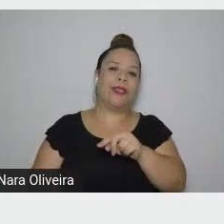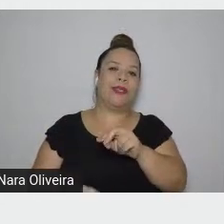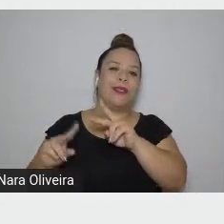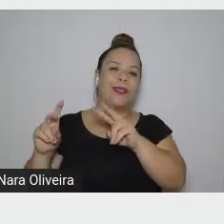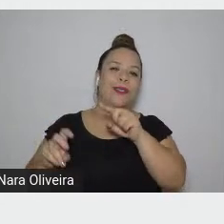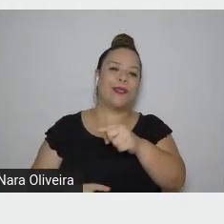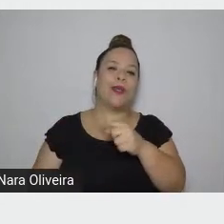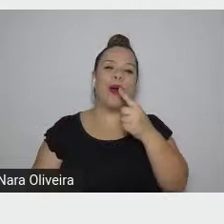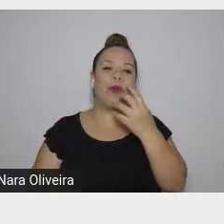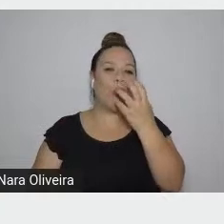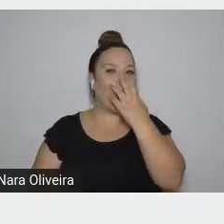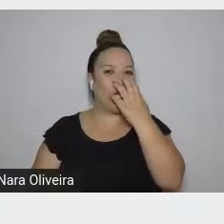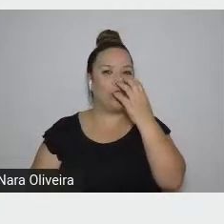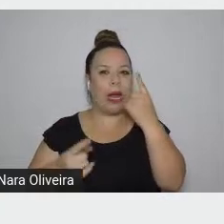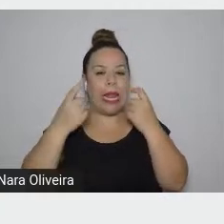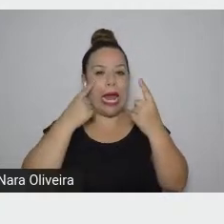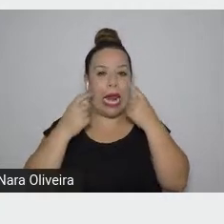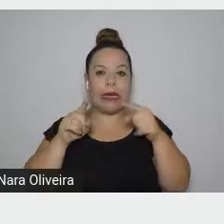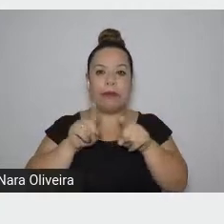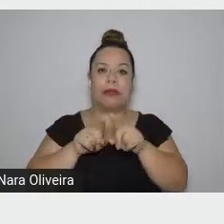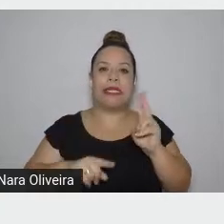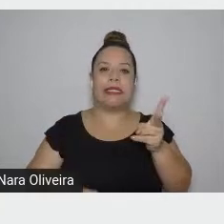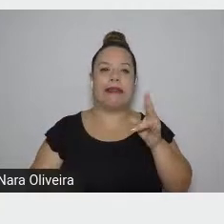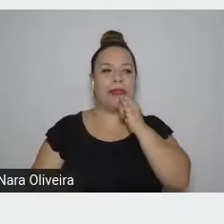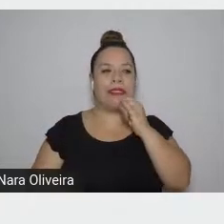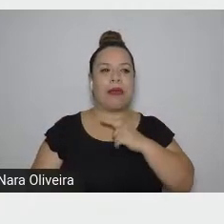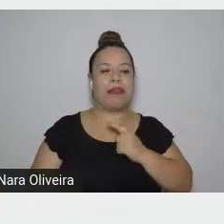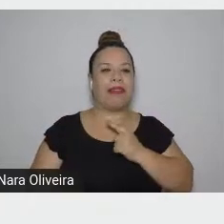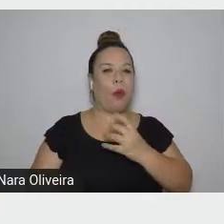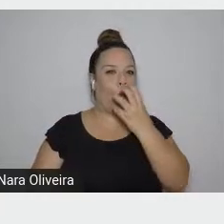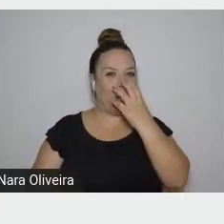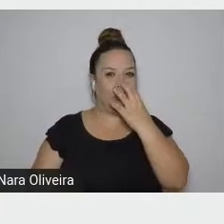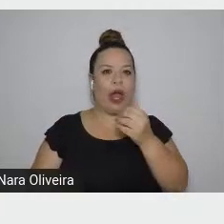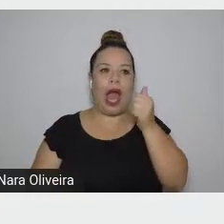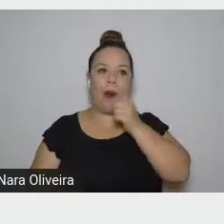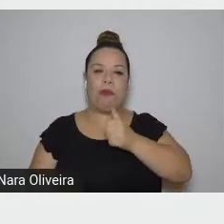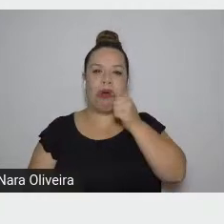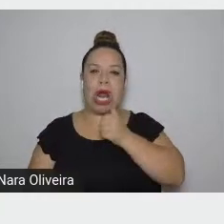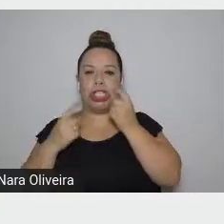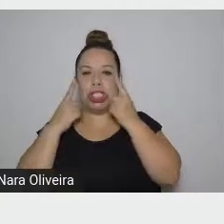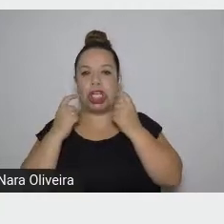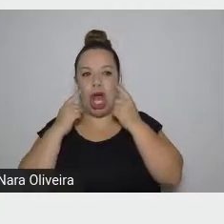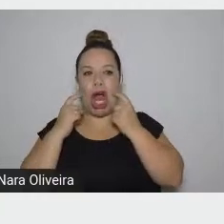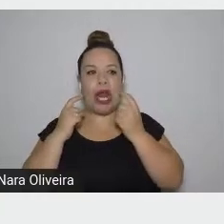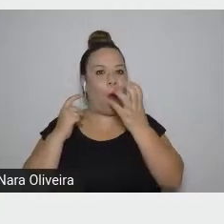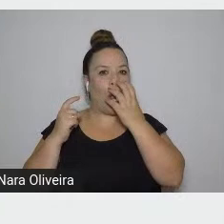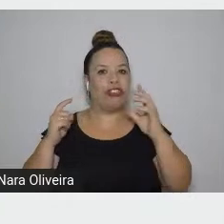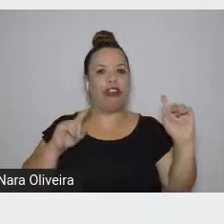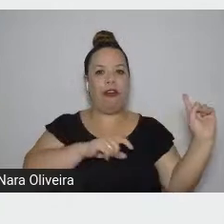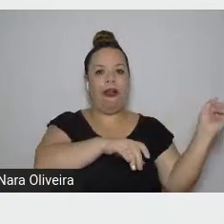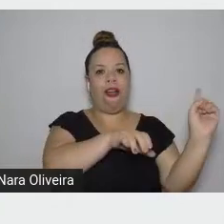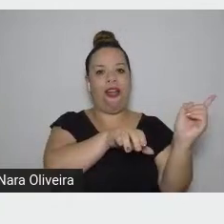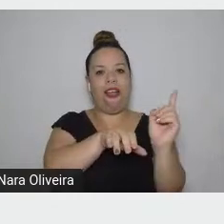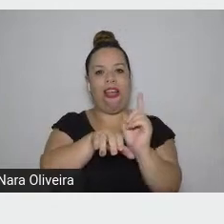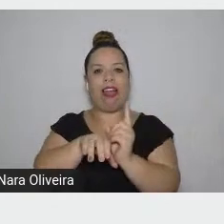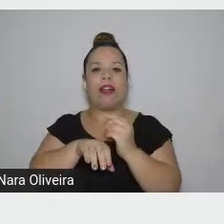lágrimas que lambe as lágrimas da mulher do médico no ensaio sobre a cegueira.